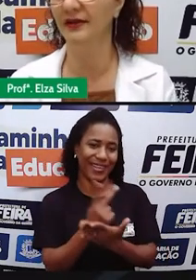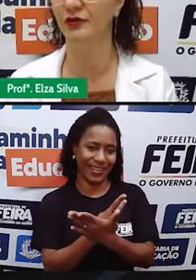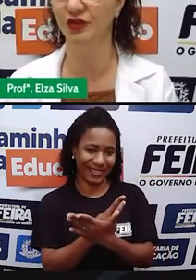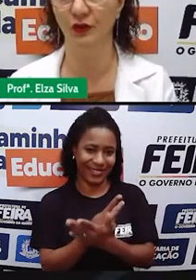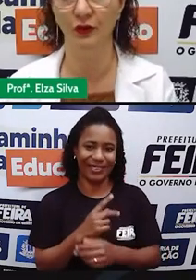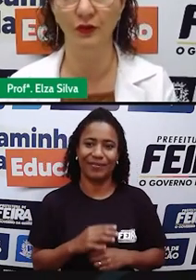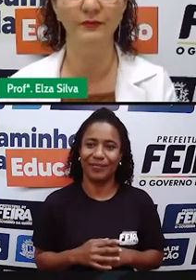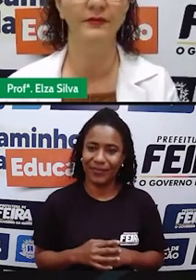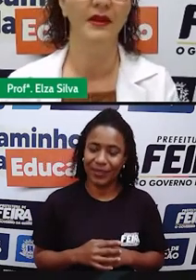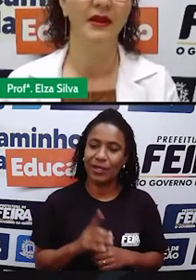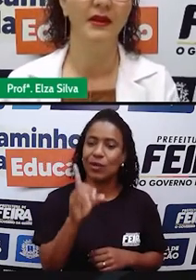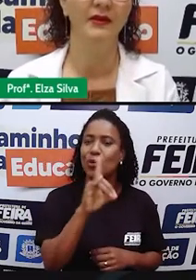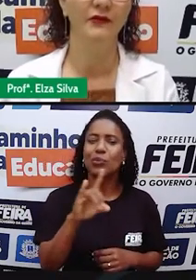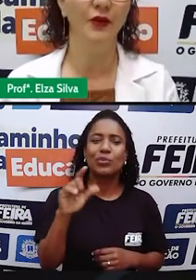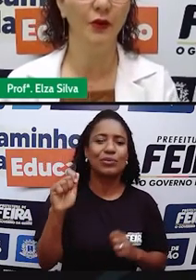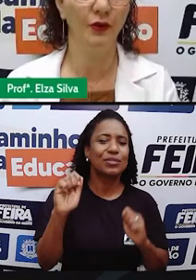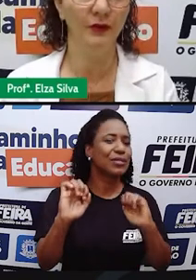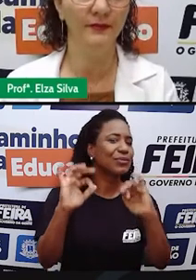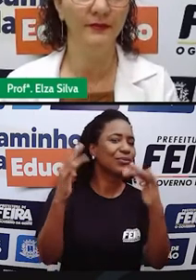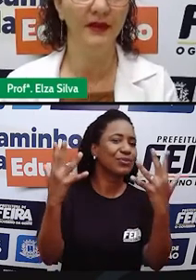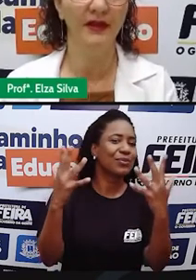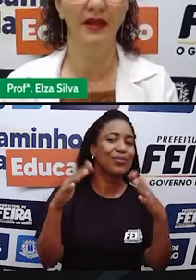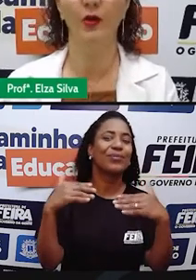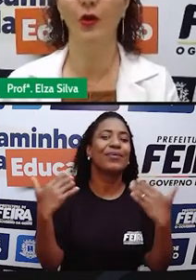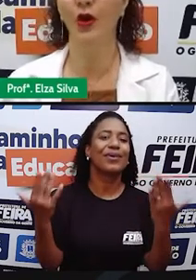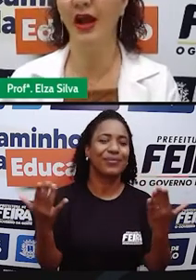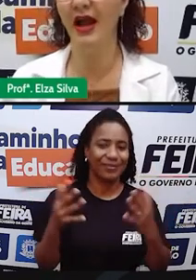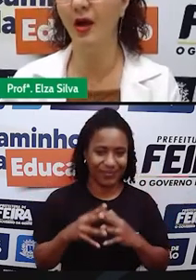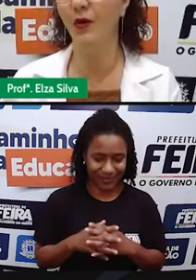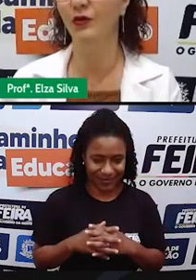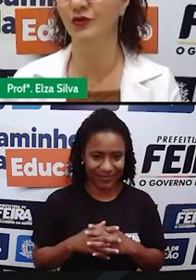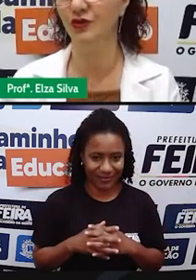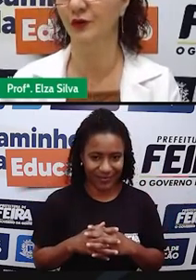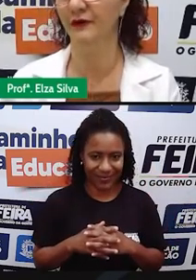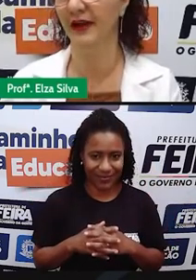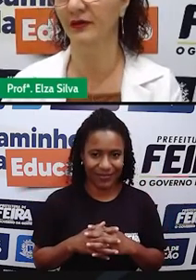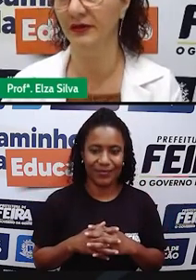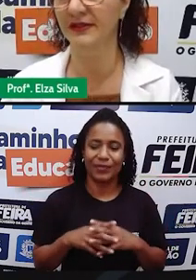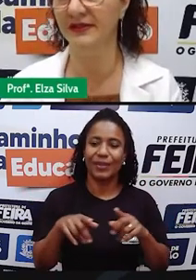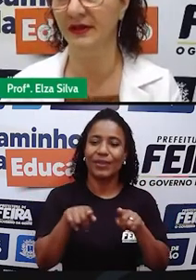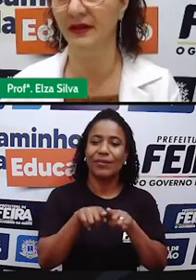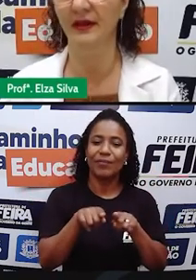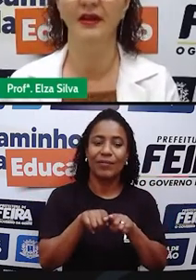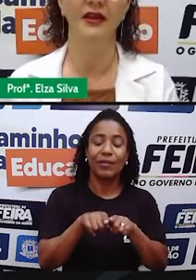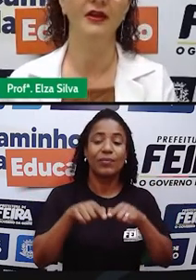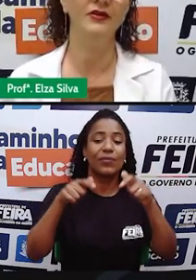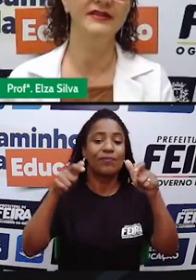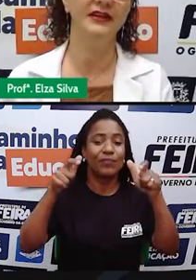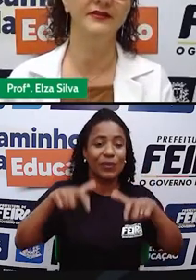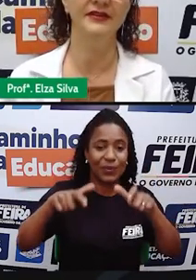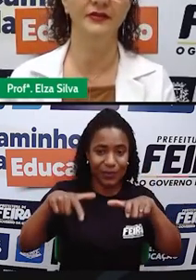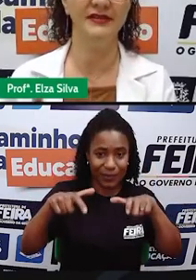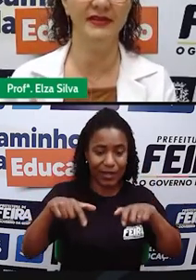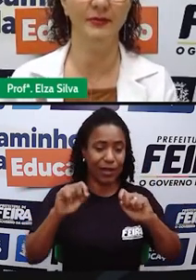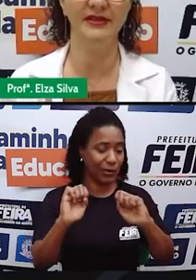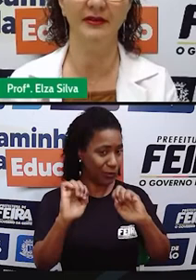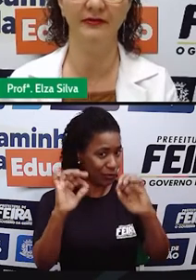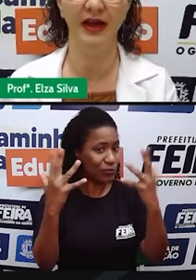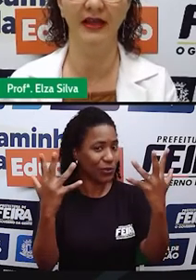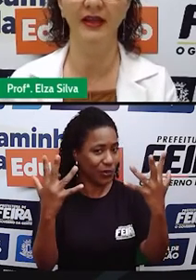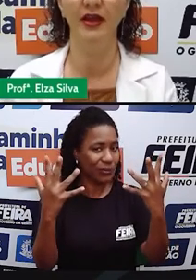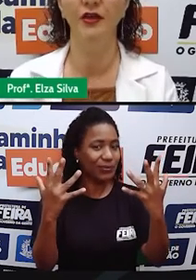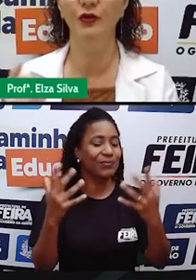é a data do show. Venue, que é o local onde o show vai acontecer. Inclusive, se vocês